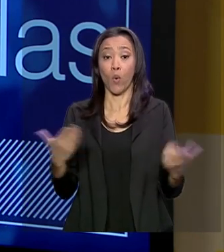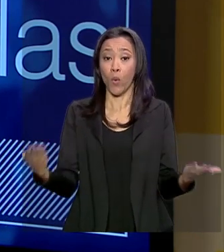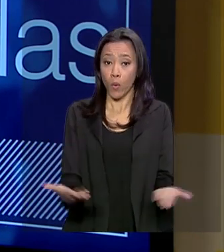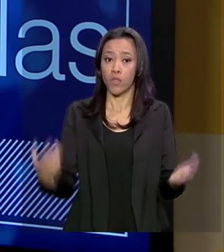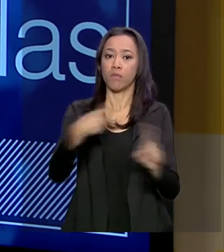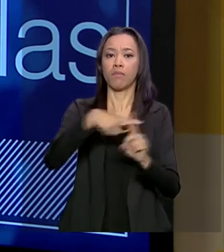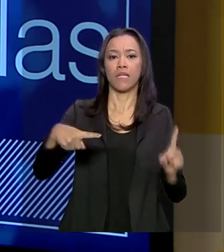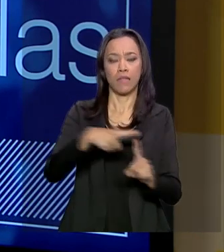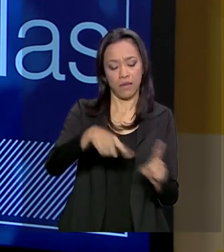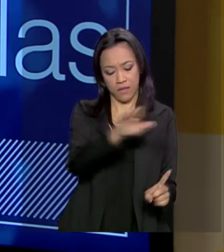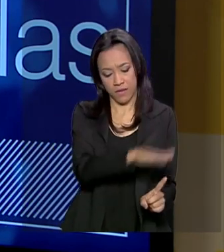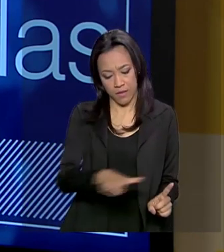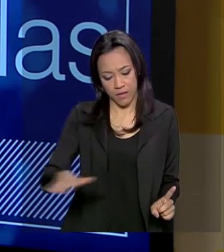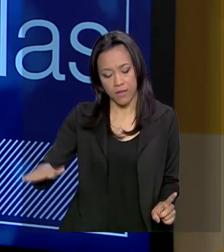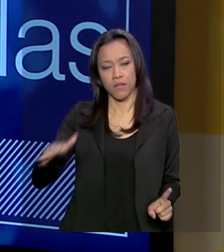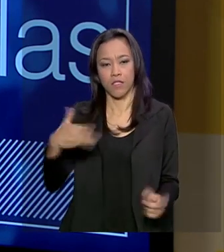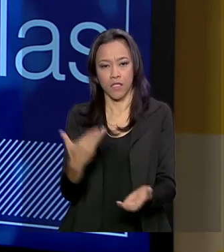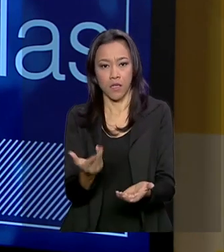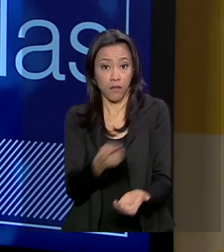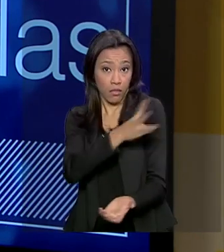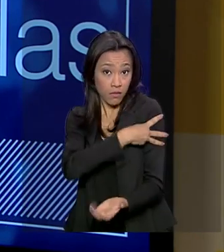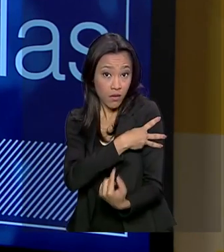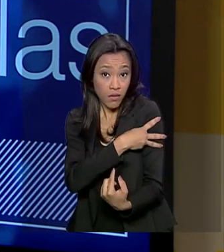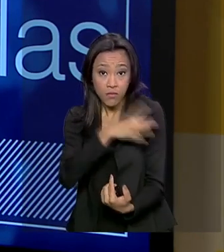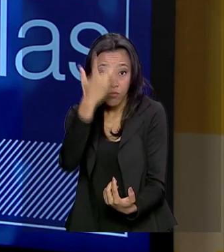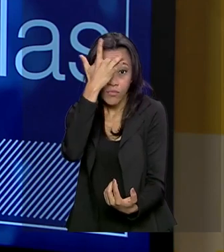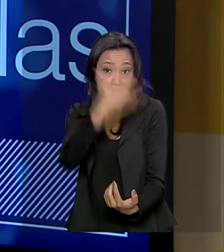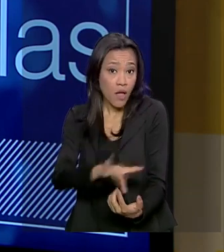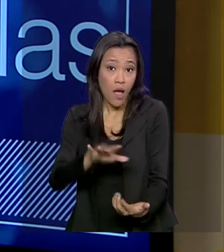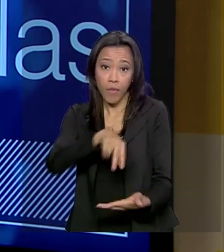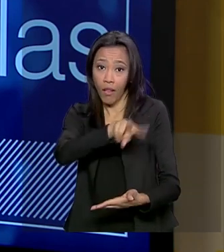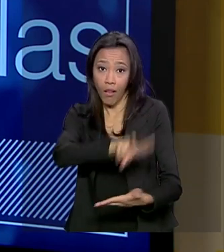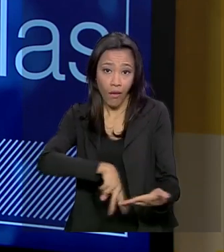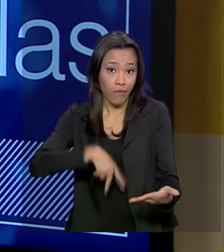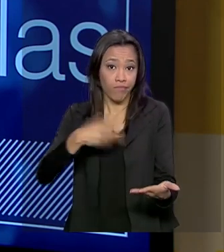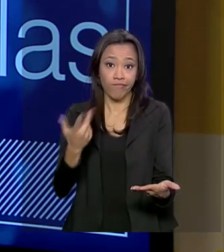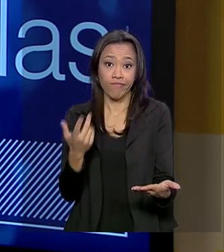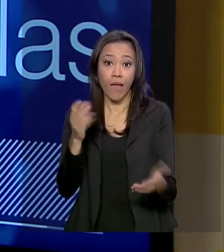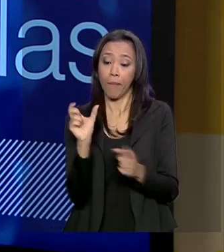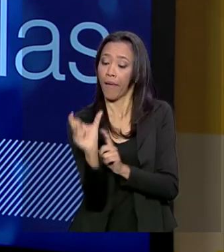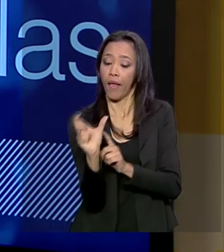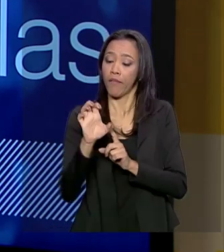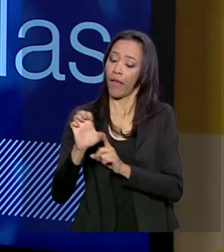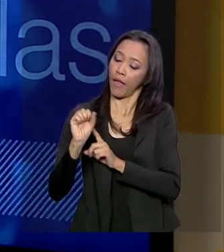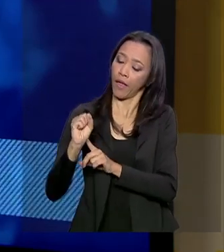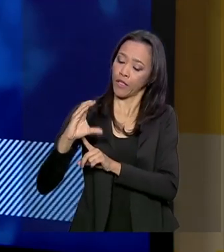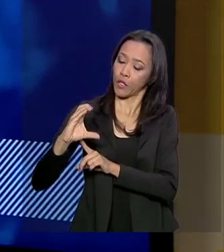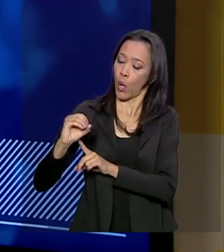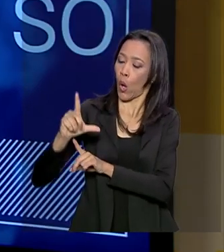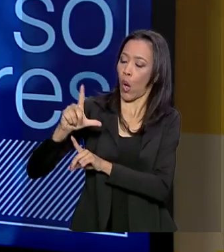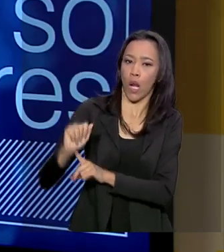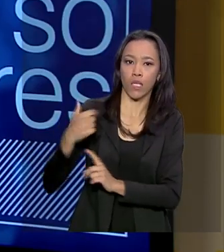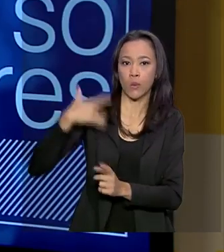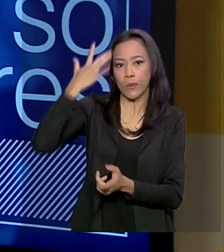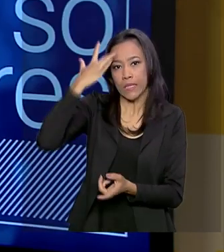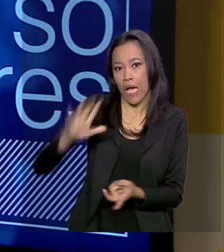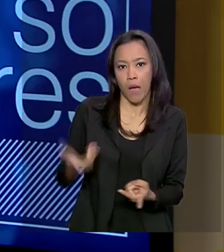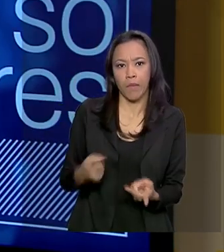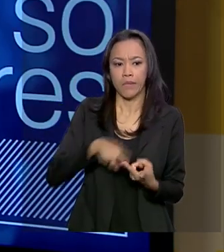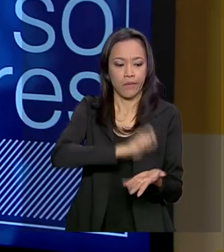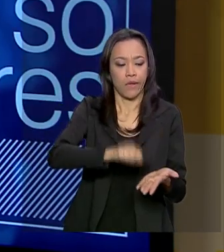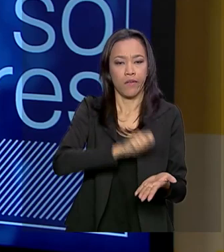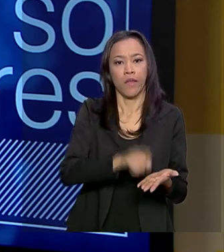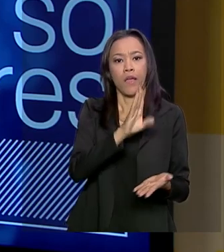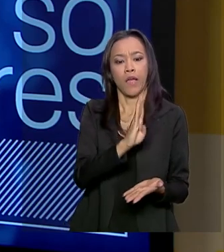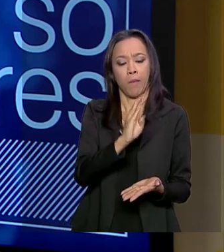das crianças no terceiro ano são analfabetas e não conseguem ler escola, e não conseguem escrever bola,